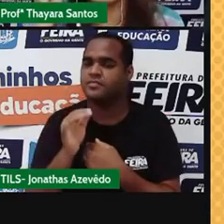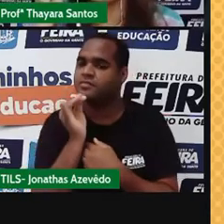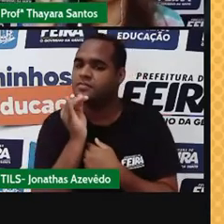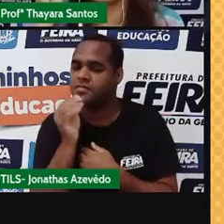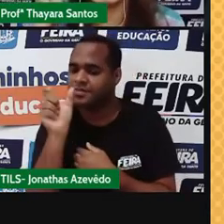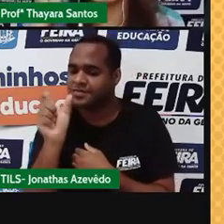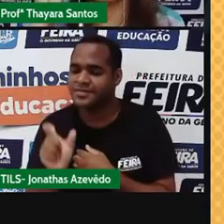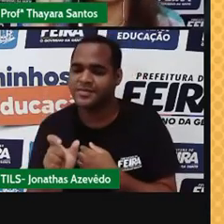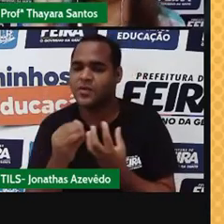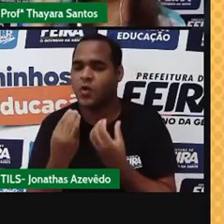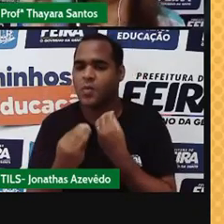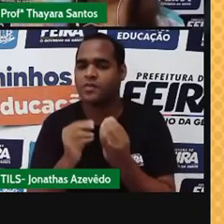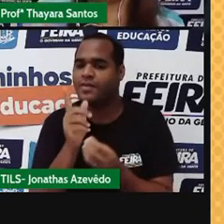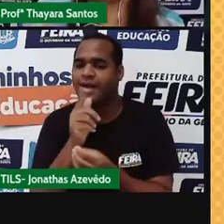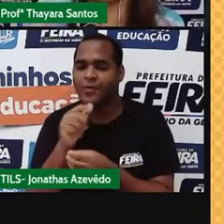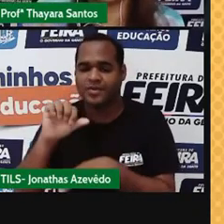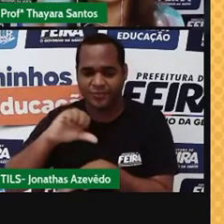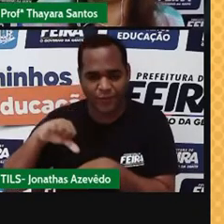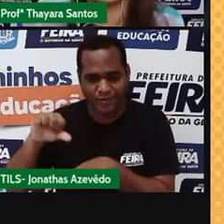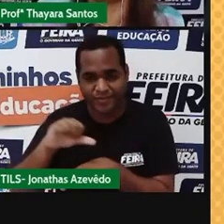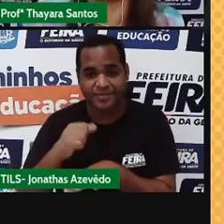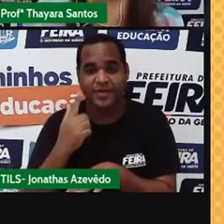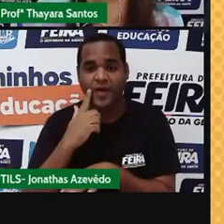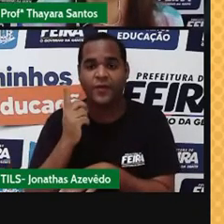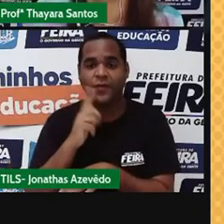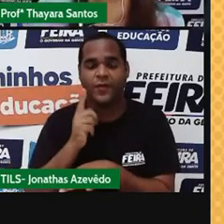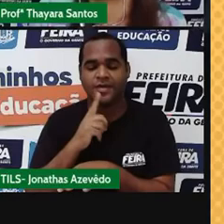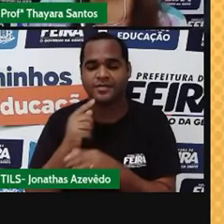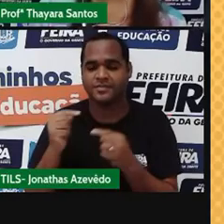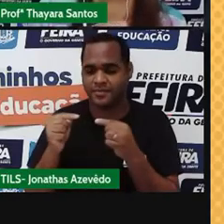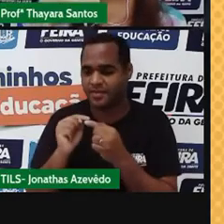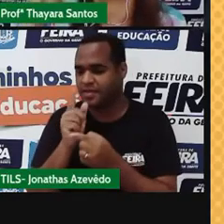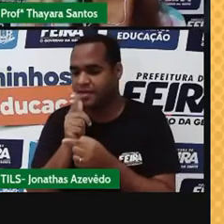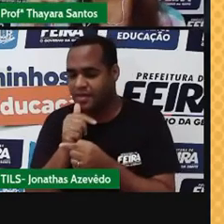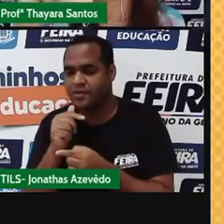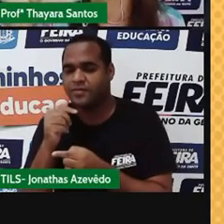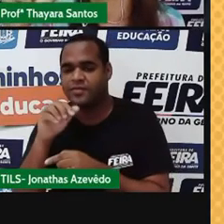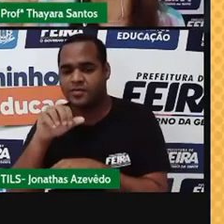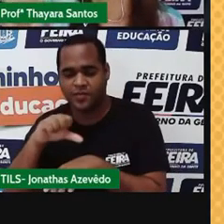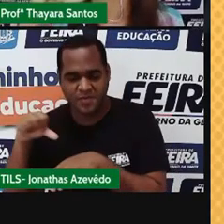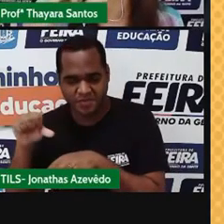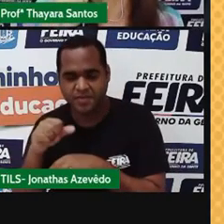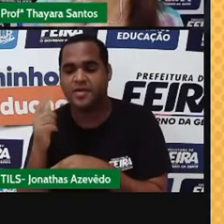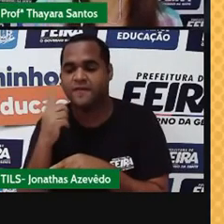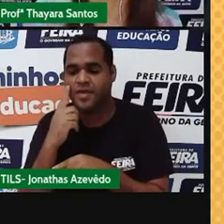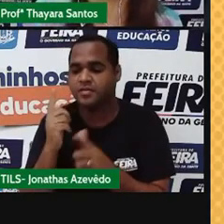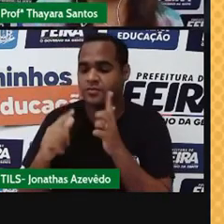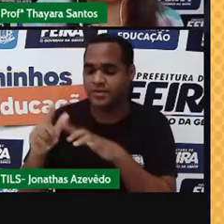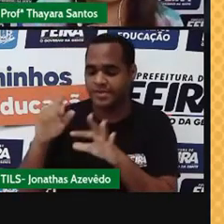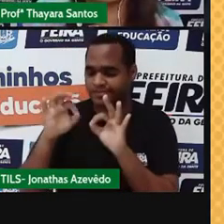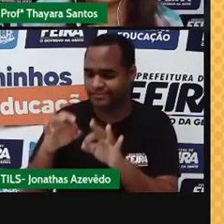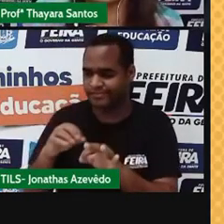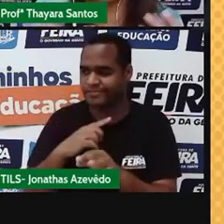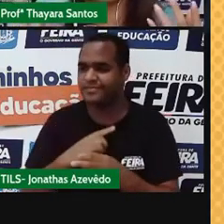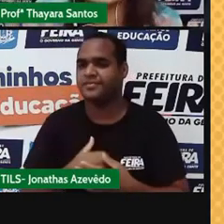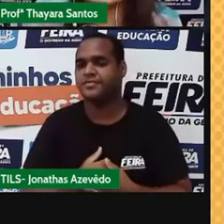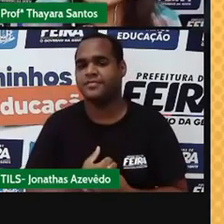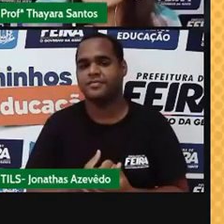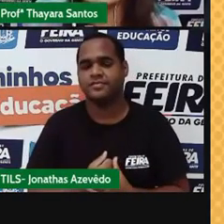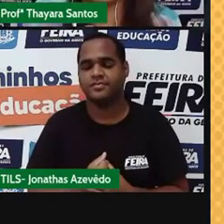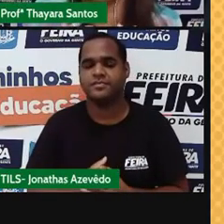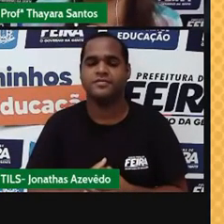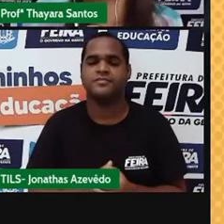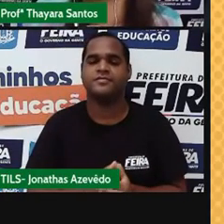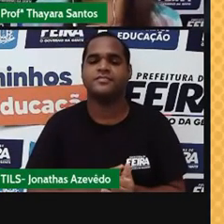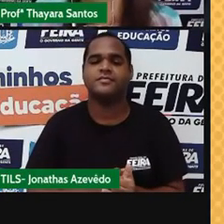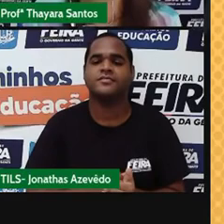quando a gente mistura a água e o óleo. A gente bota água e óleo em um recipiente, a gente consegue ver onde está a água e onde vai estar o óleo. Então, nesse